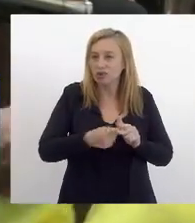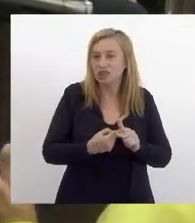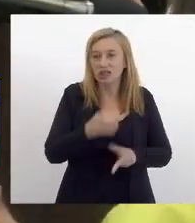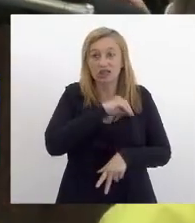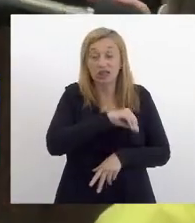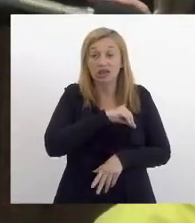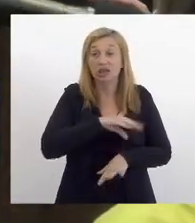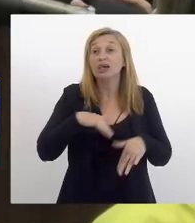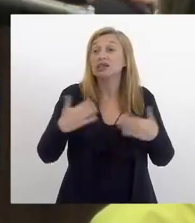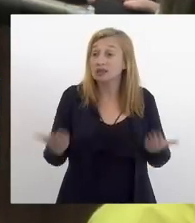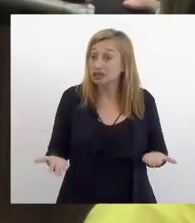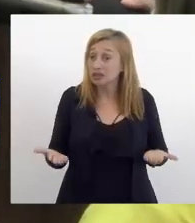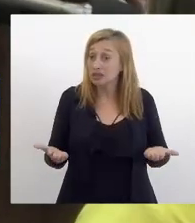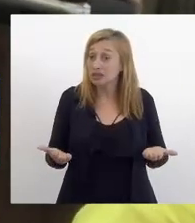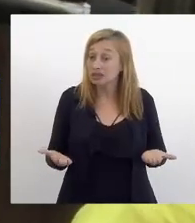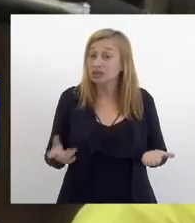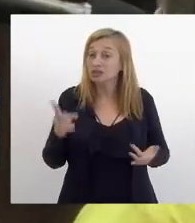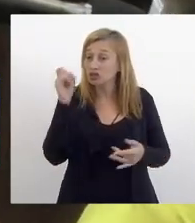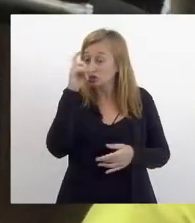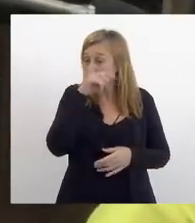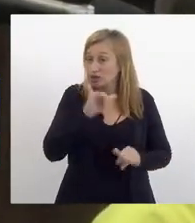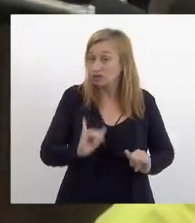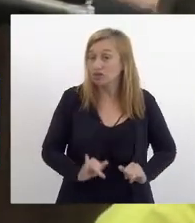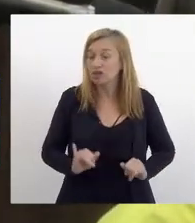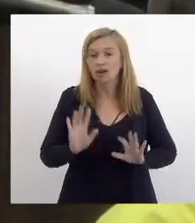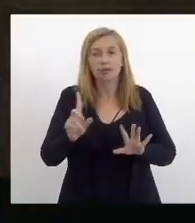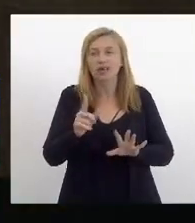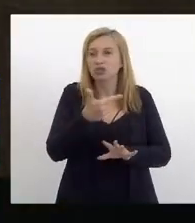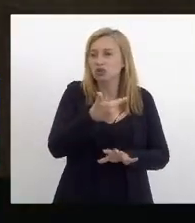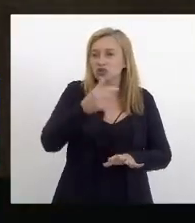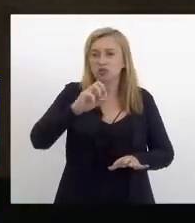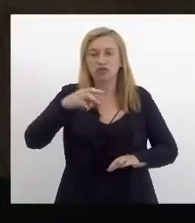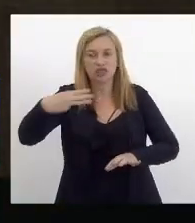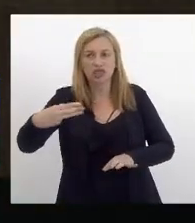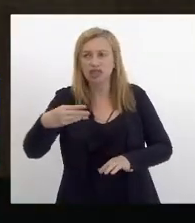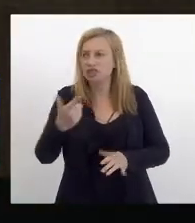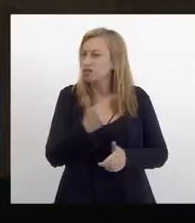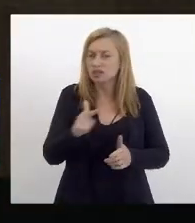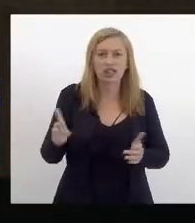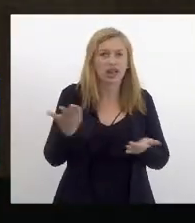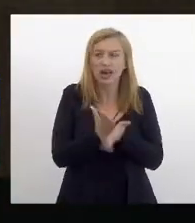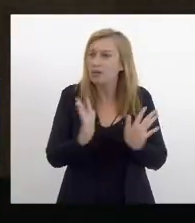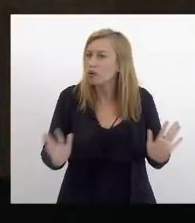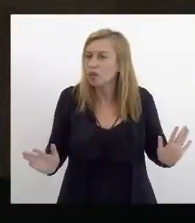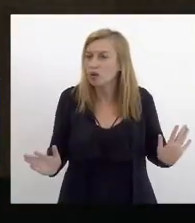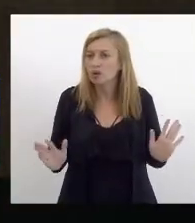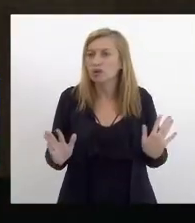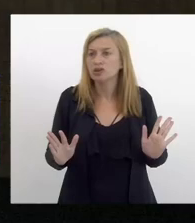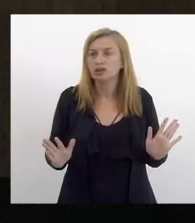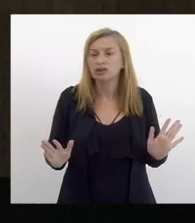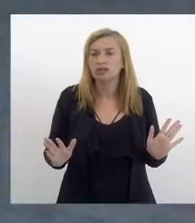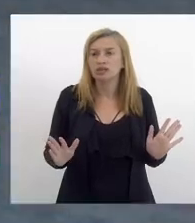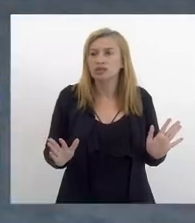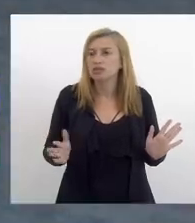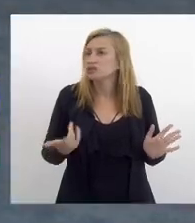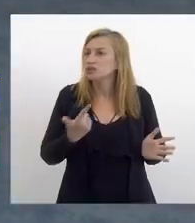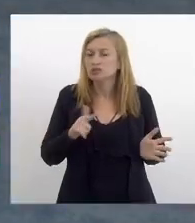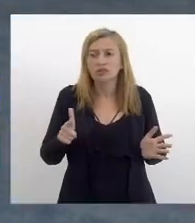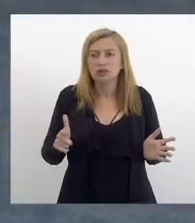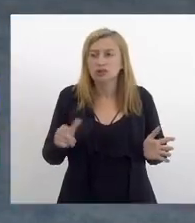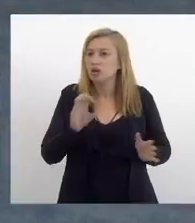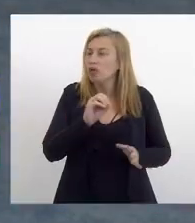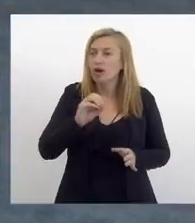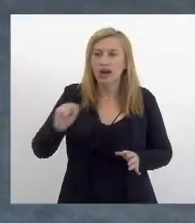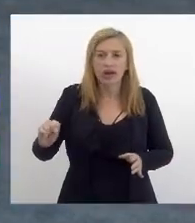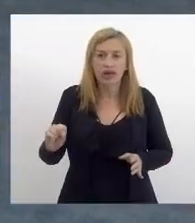regiane a tendência é continuar 2023 não vai ter mais não vai ter mais a Fundação Saúde no estado não vai ter mais as